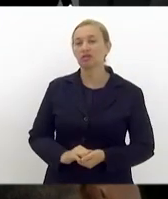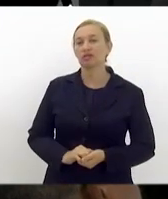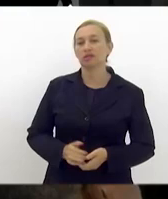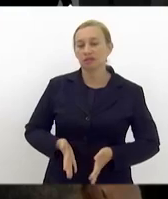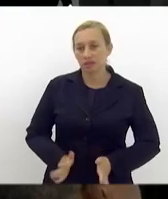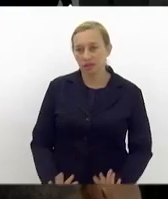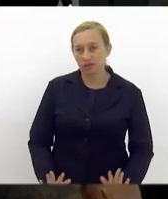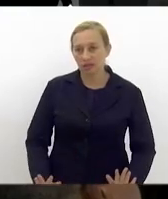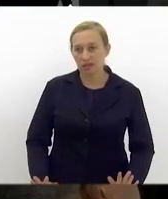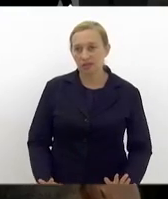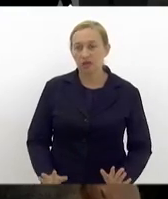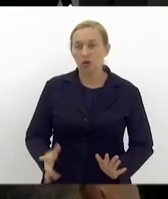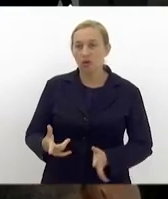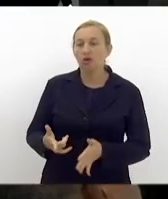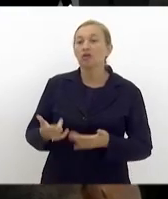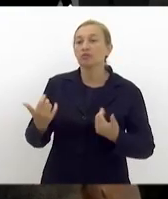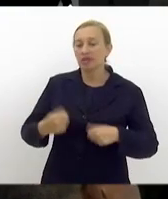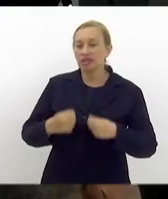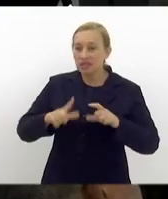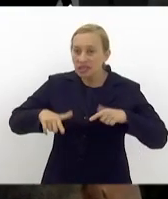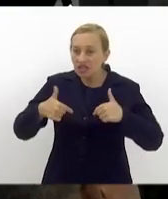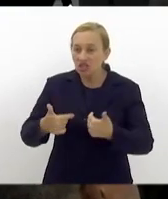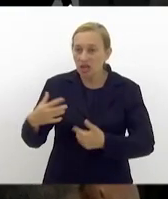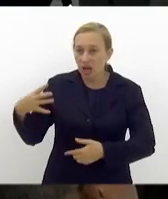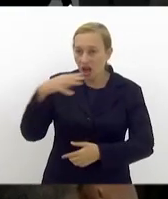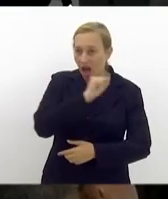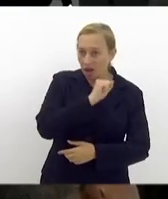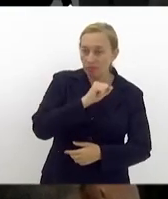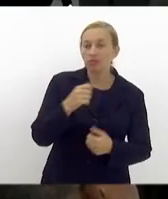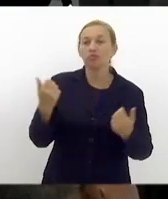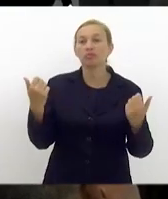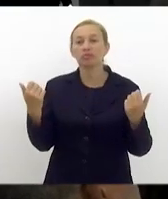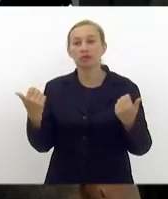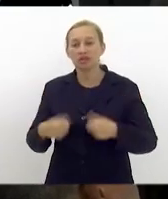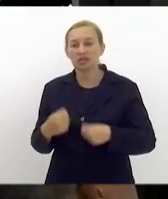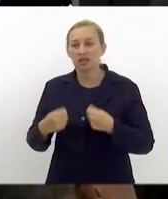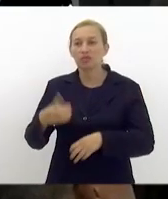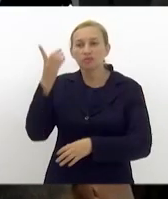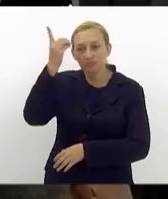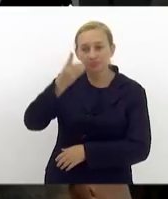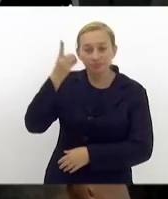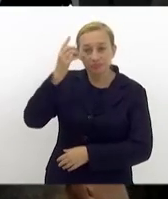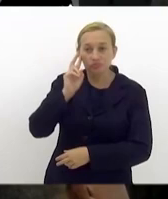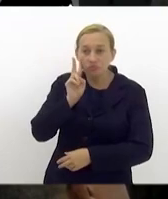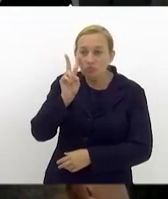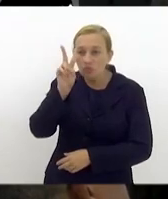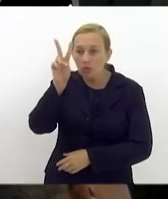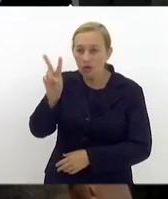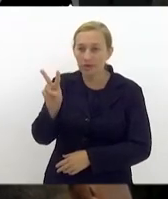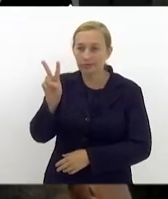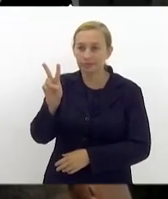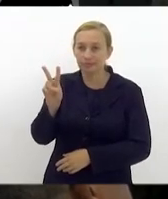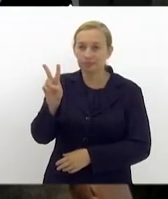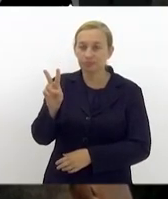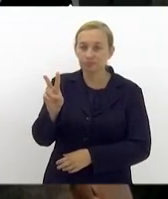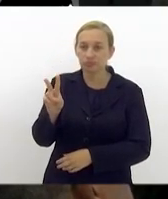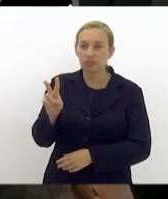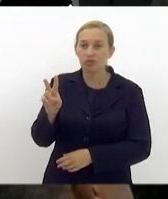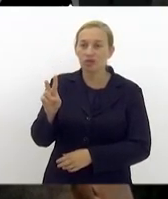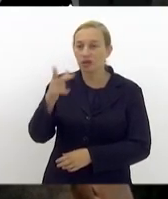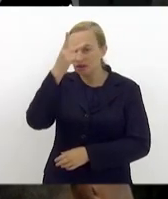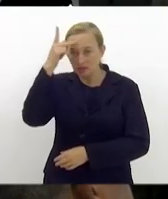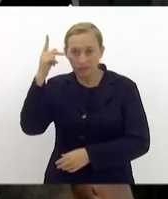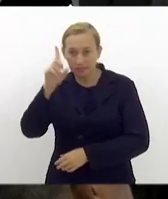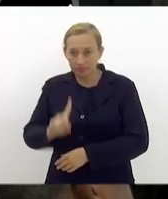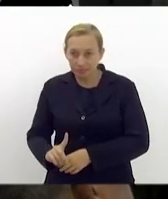públicas para ontem. Não dá mais para esperar. Precisamos, deputado, olhar para a causa PCD, em